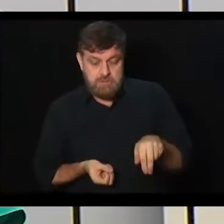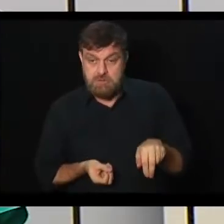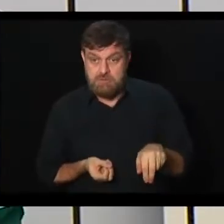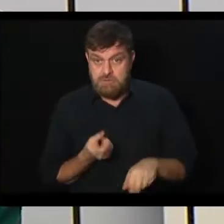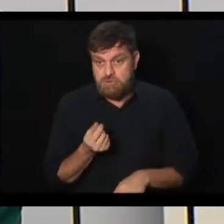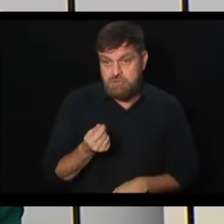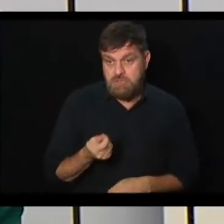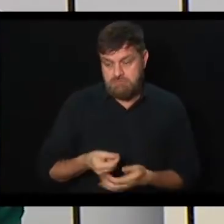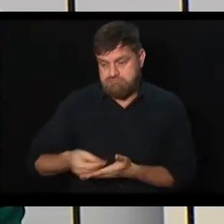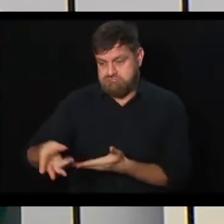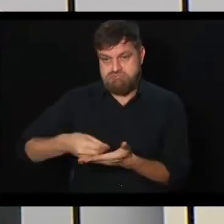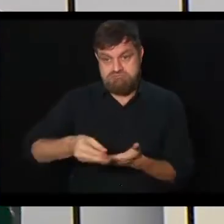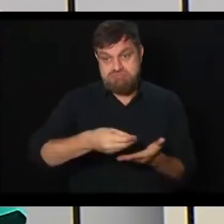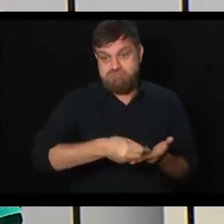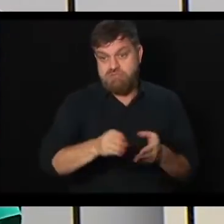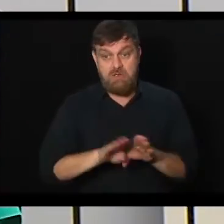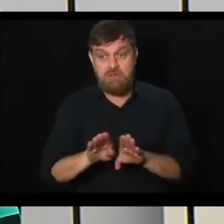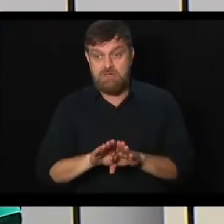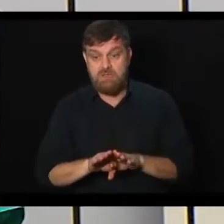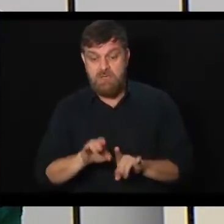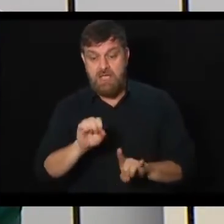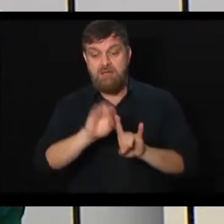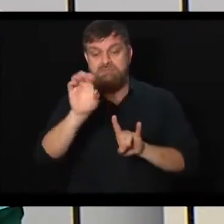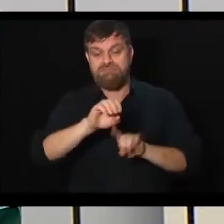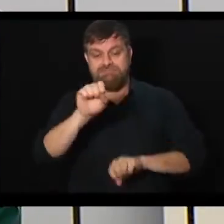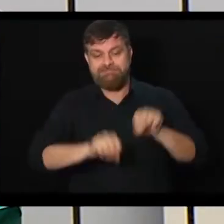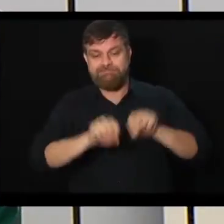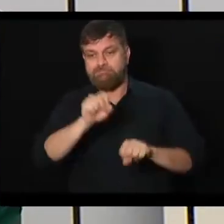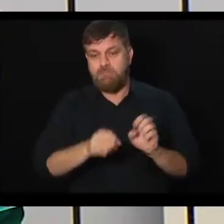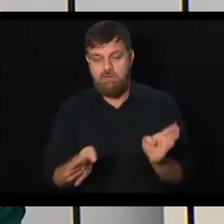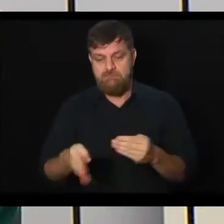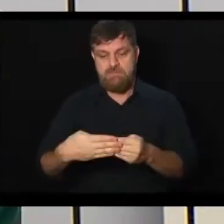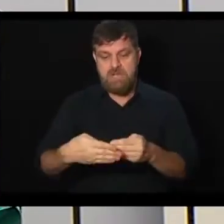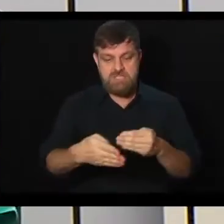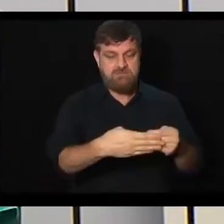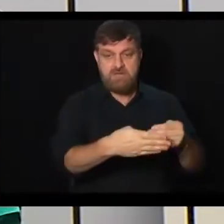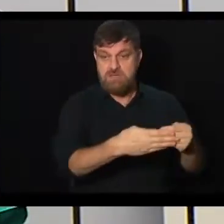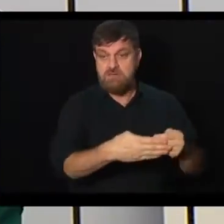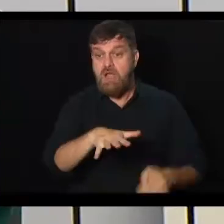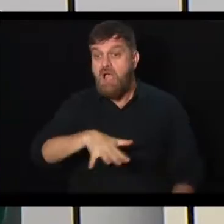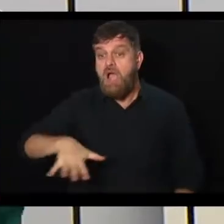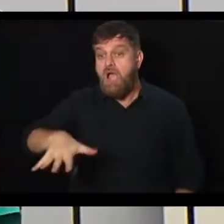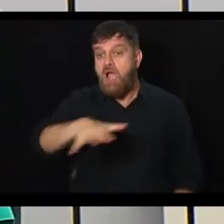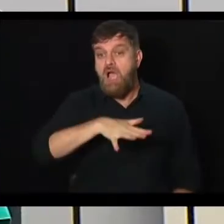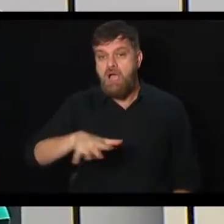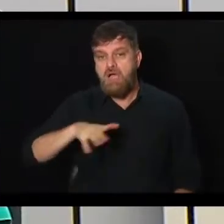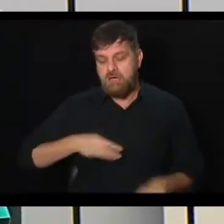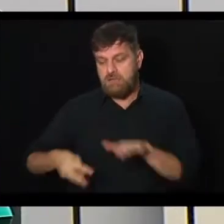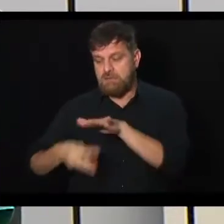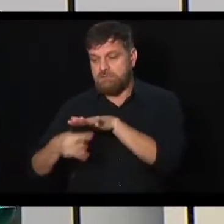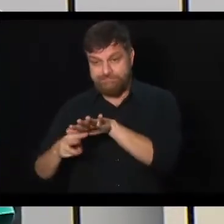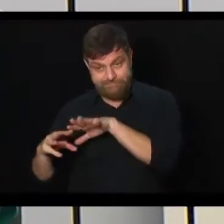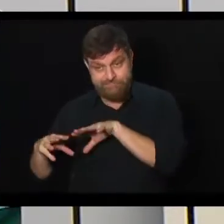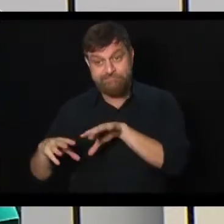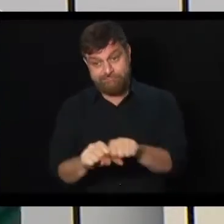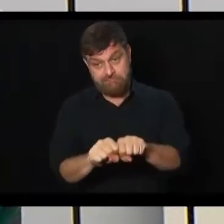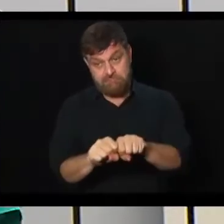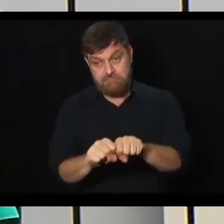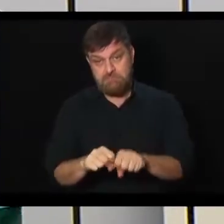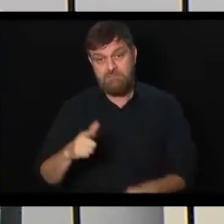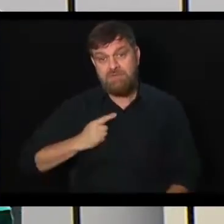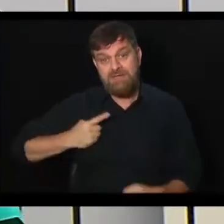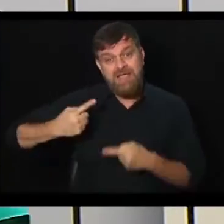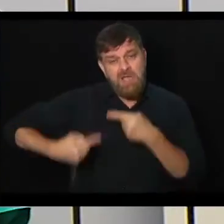commodities. A gente vive um processo de desindustrialização, de uma especialização em setor de serviços extremamente monopolizados. Então, sim, tem um